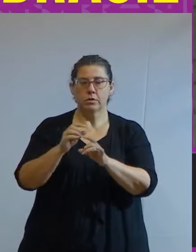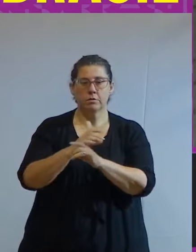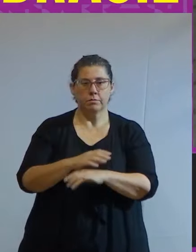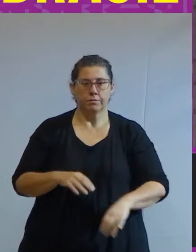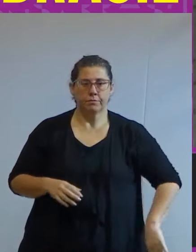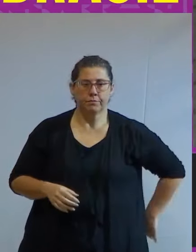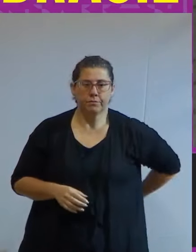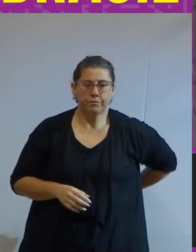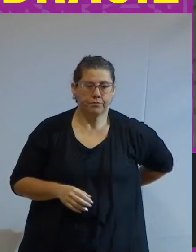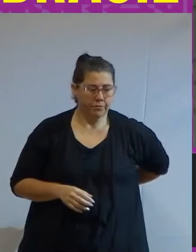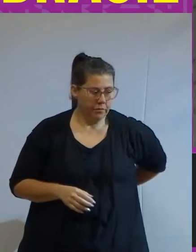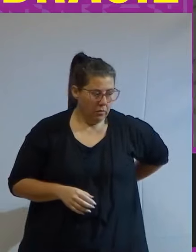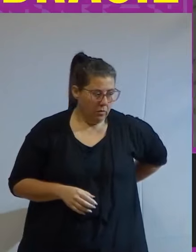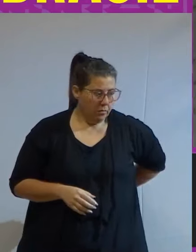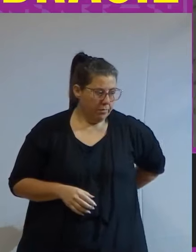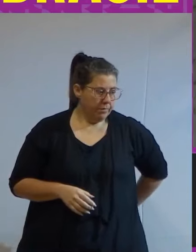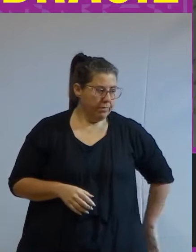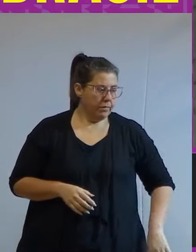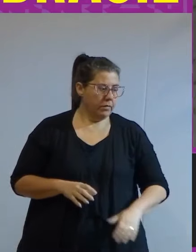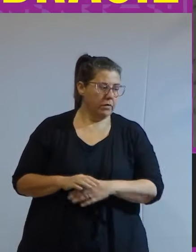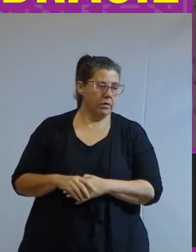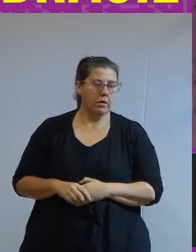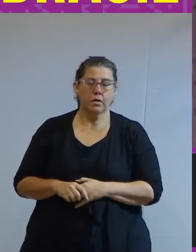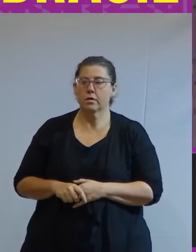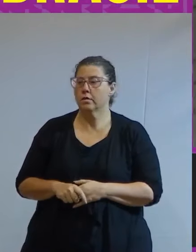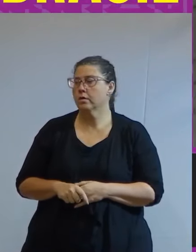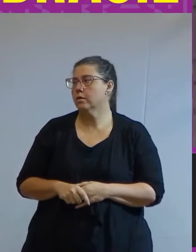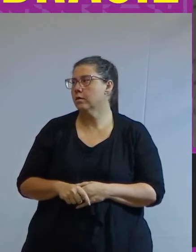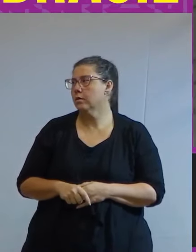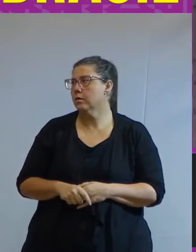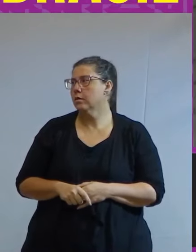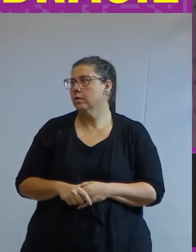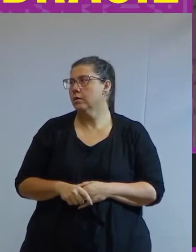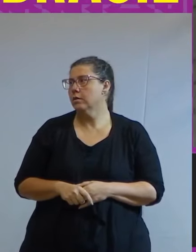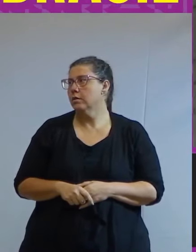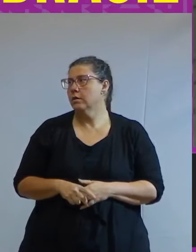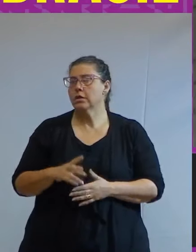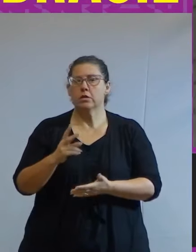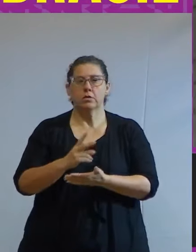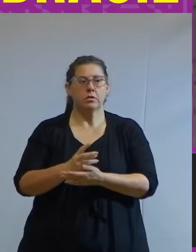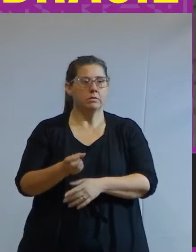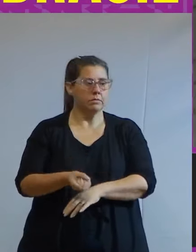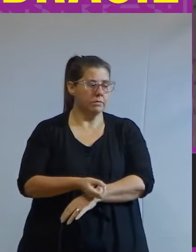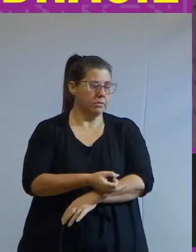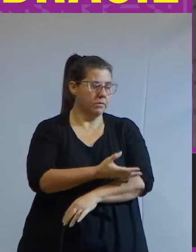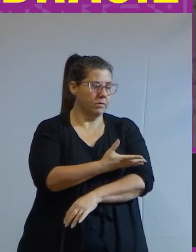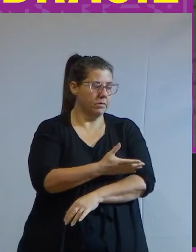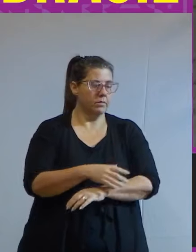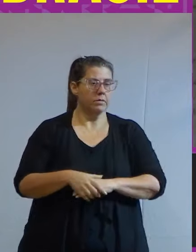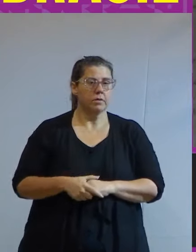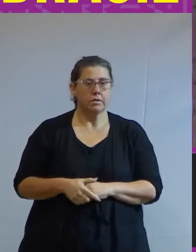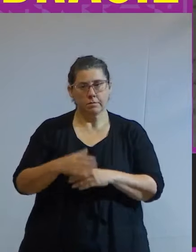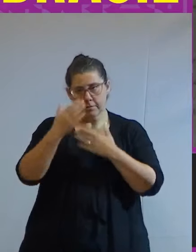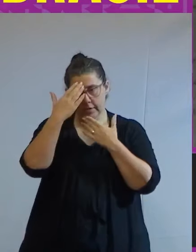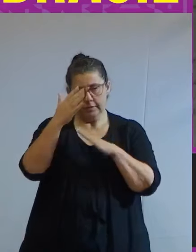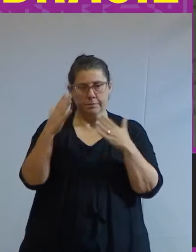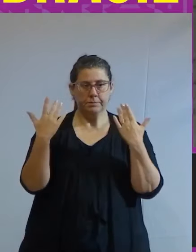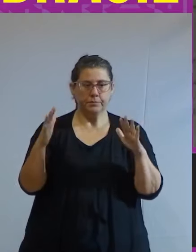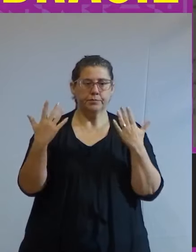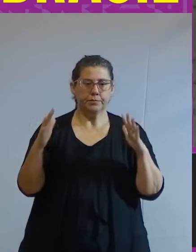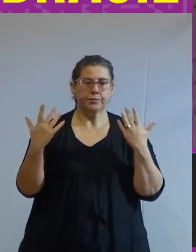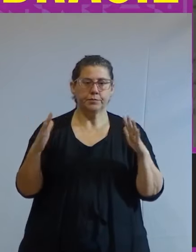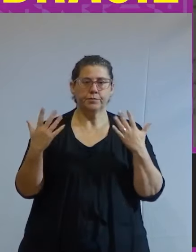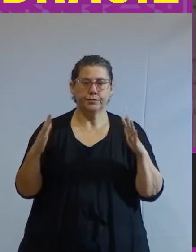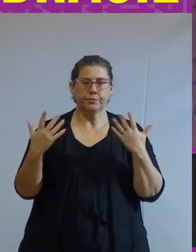essa esse seminário eu sempre me emociono um pouco obrigada e